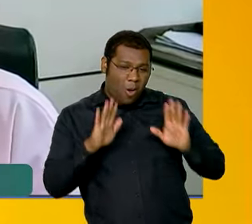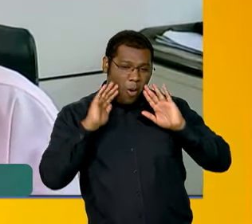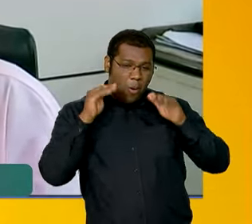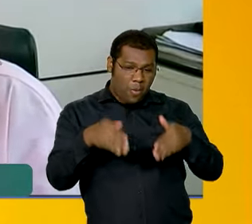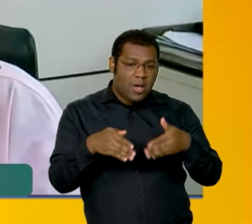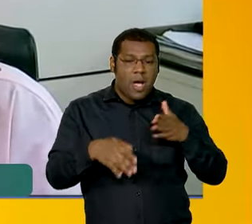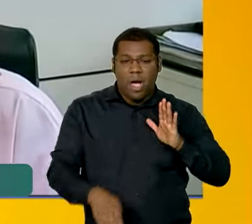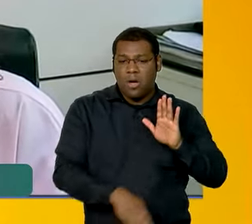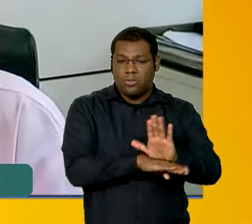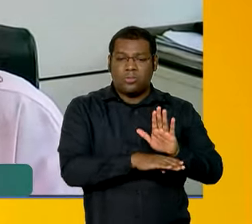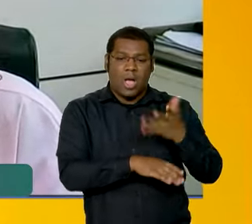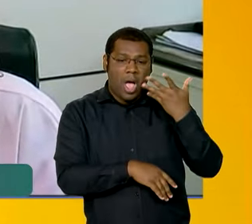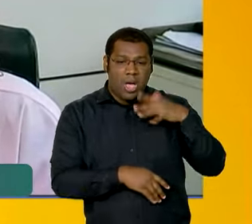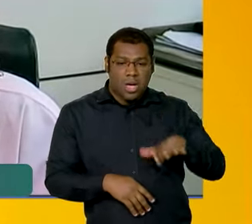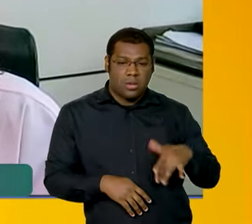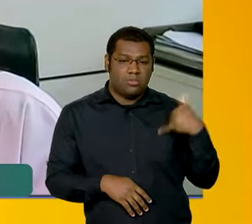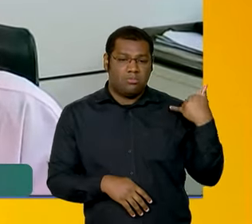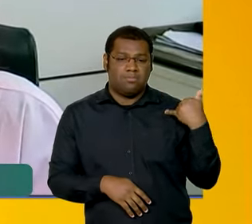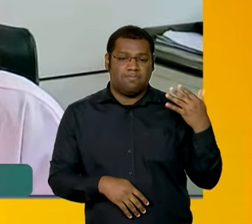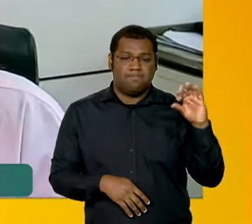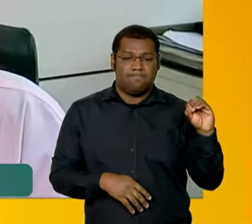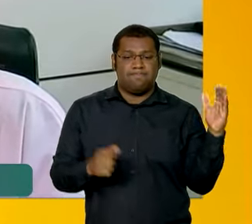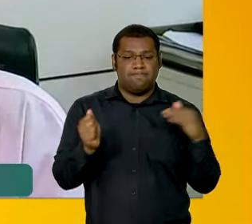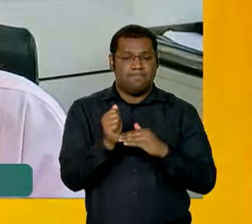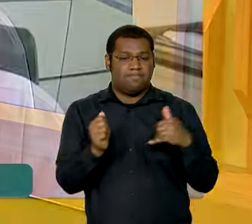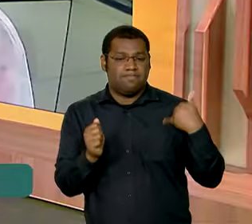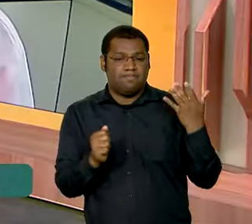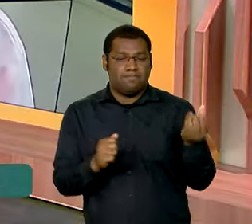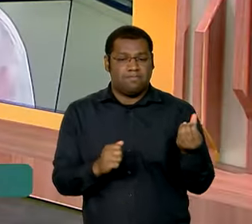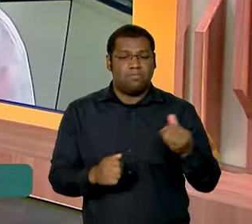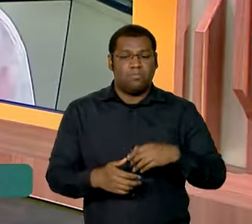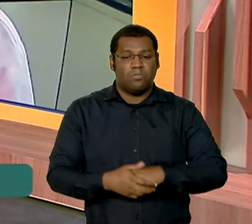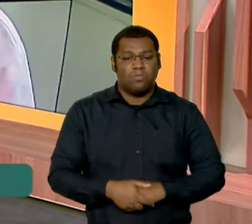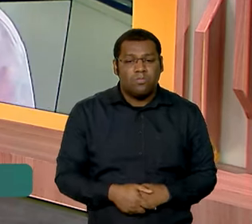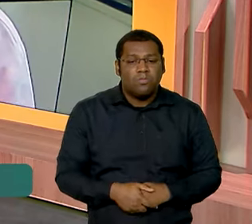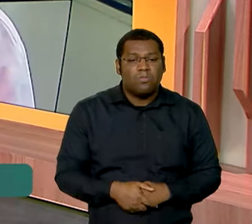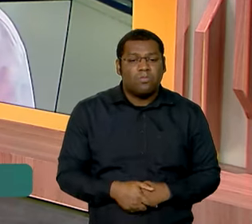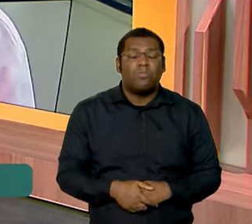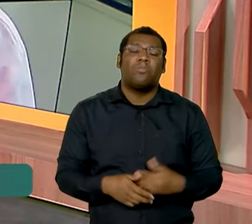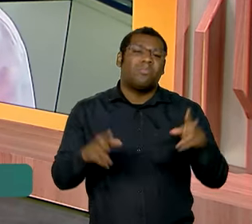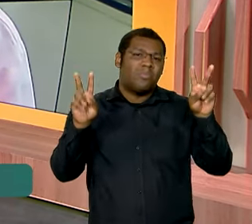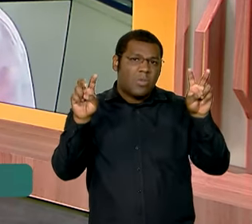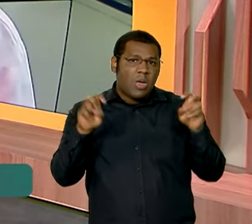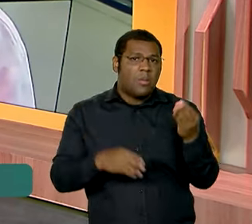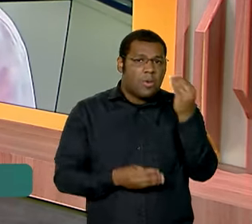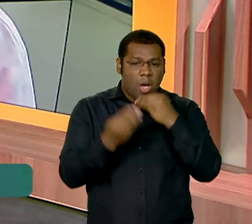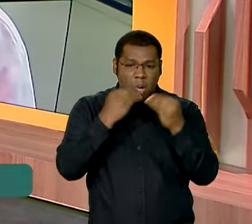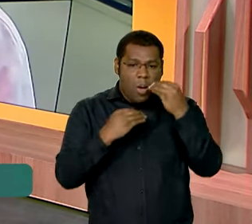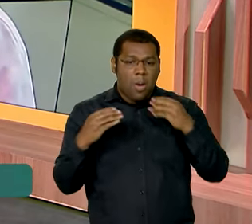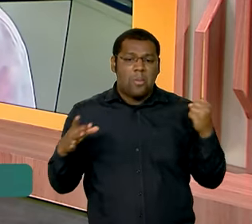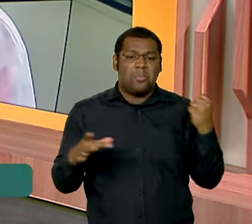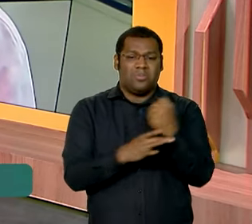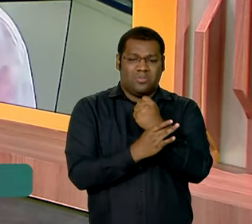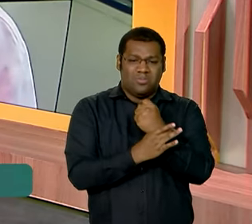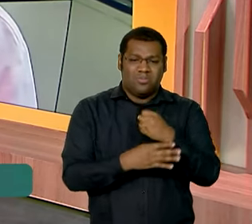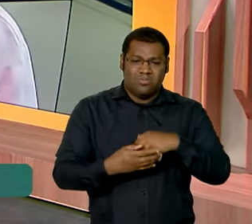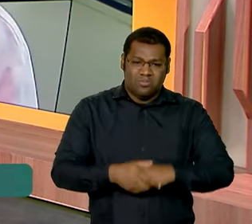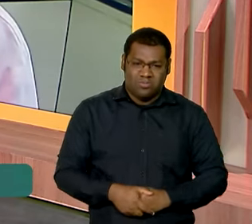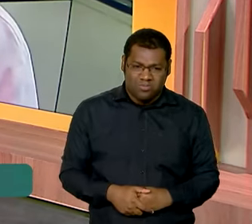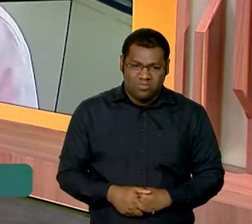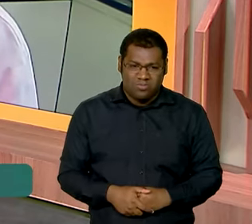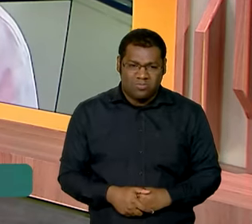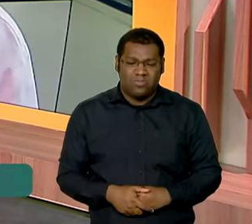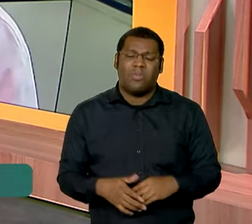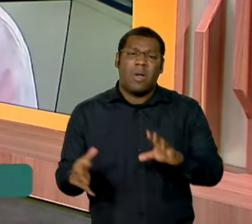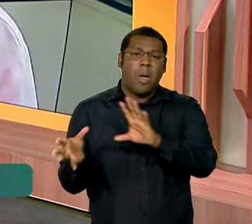etária também, que também inclui essa faixa etária, né? A senhora comentou a respeito de segurança alimentar, cisternas. É um conjunto